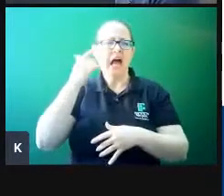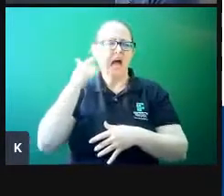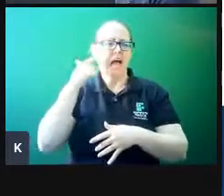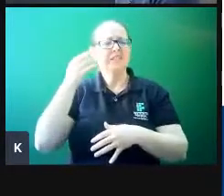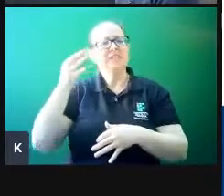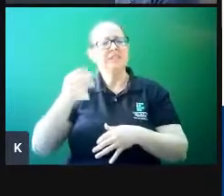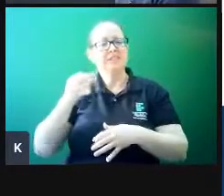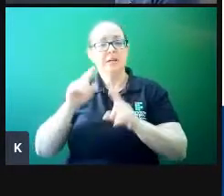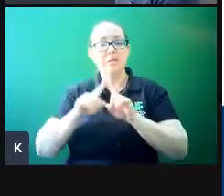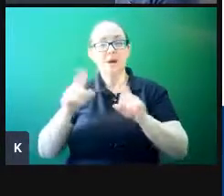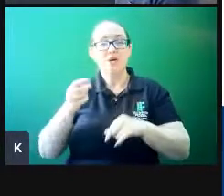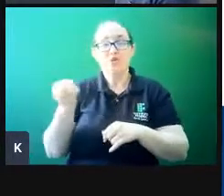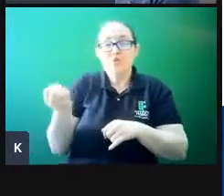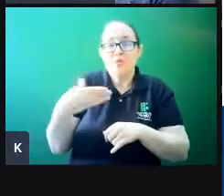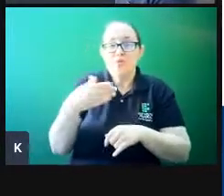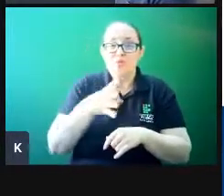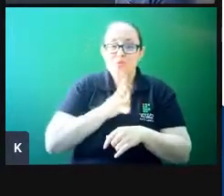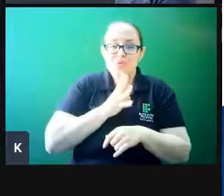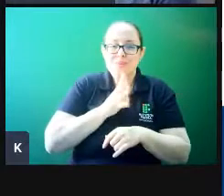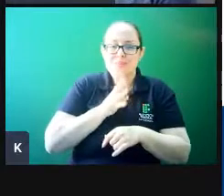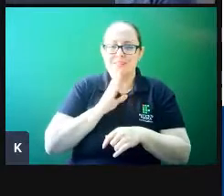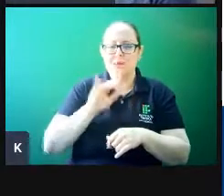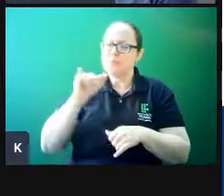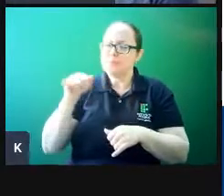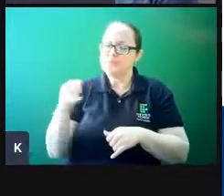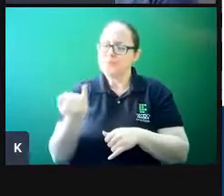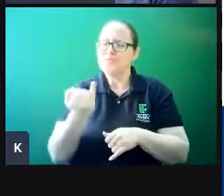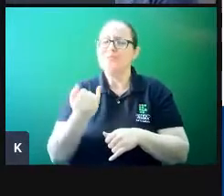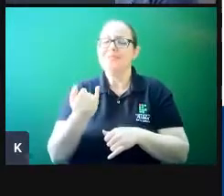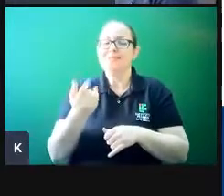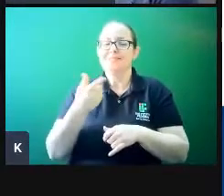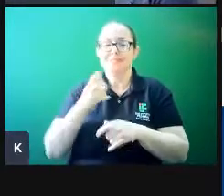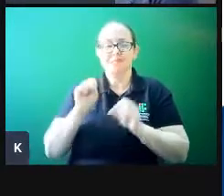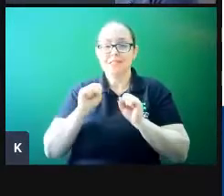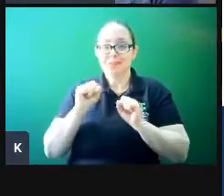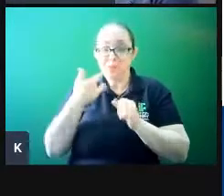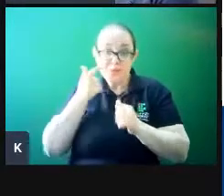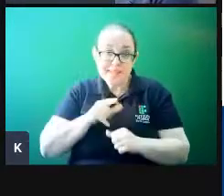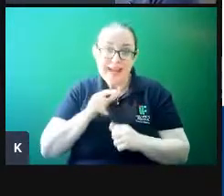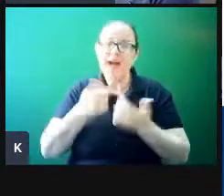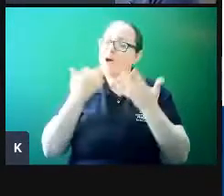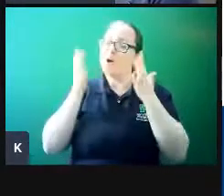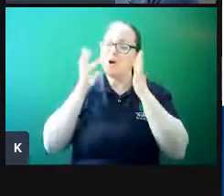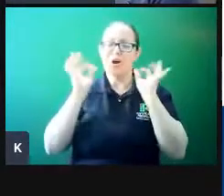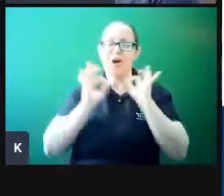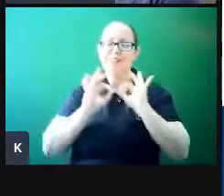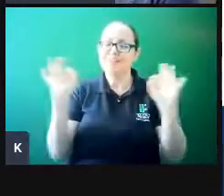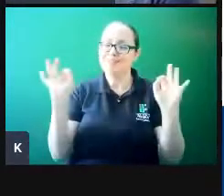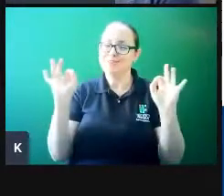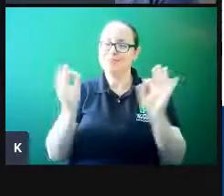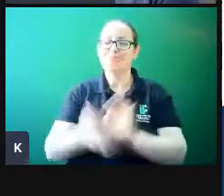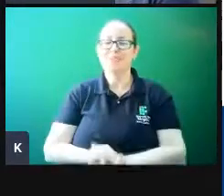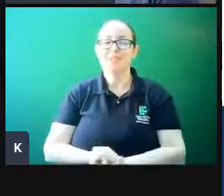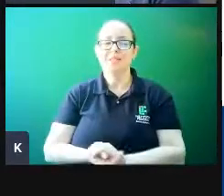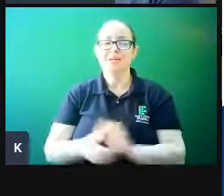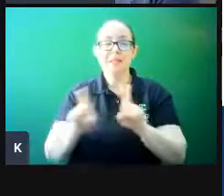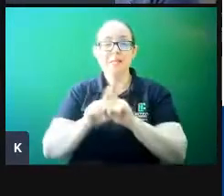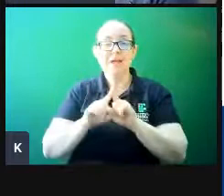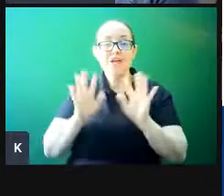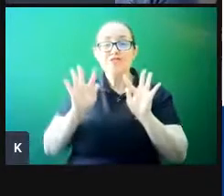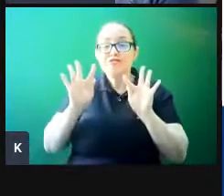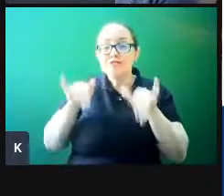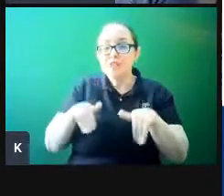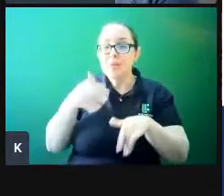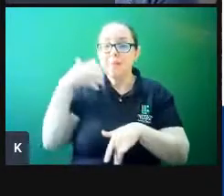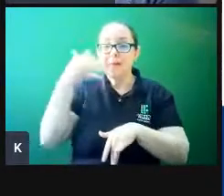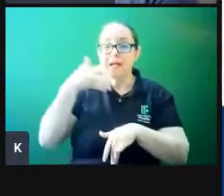espero que seja possível aproveitar pelo menos alguma coisinha e se for, ótimo. E ao final, eu queria dizer se vocês puderem ficar até o final da palestra,